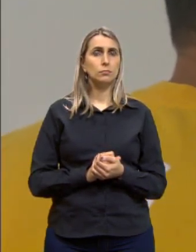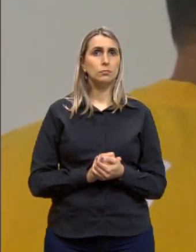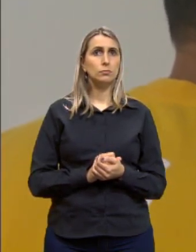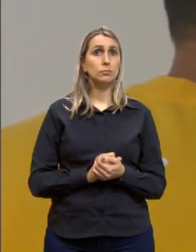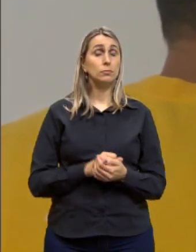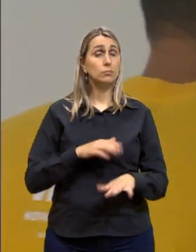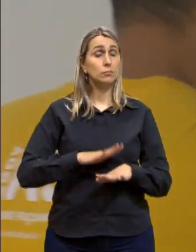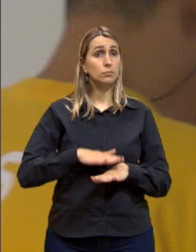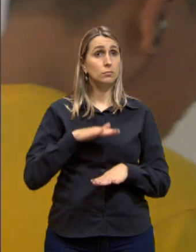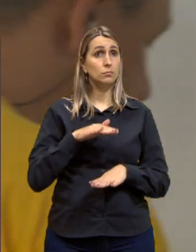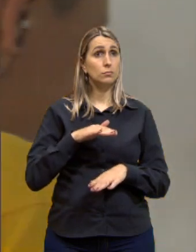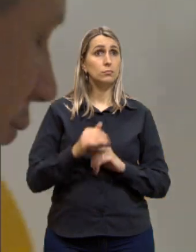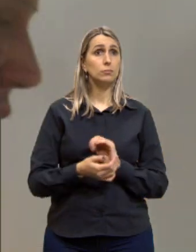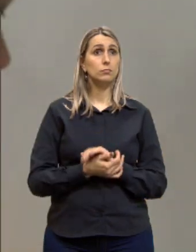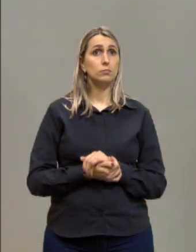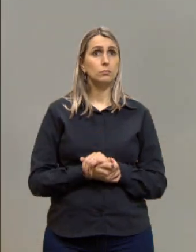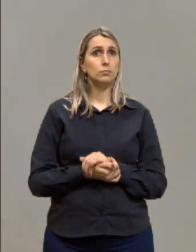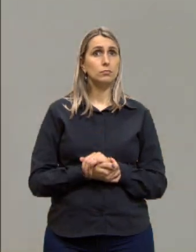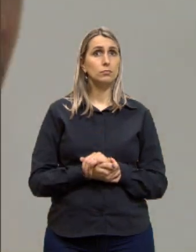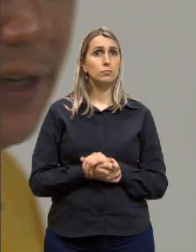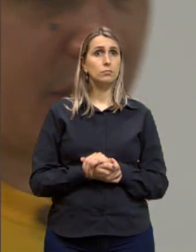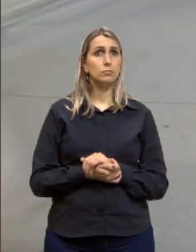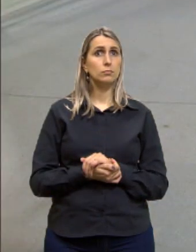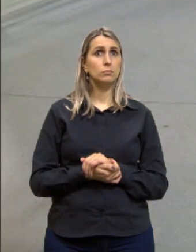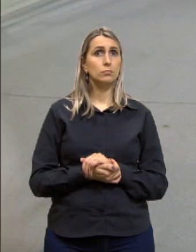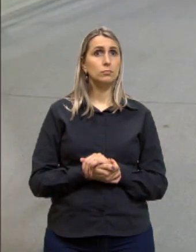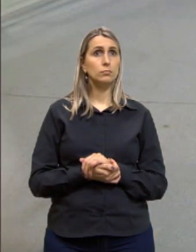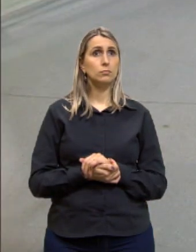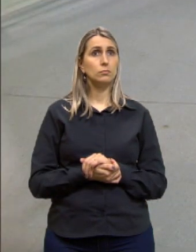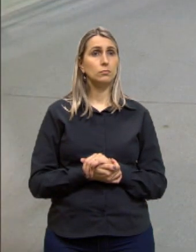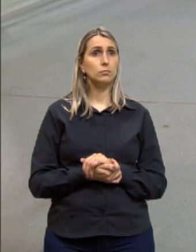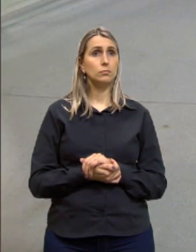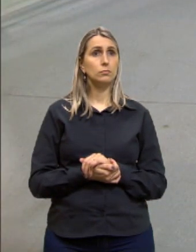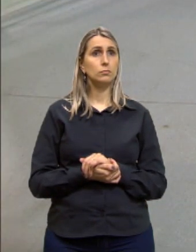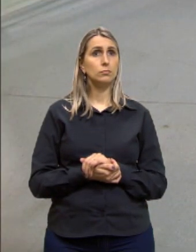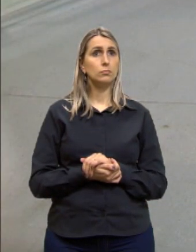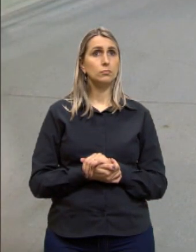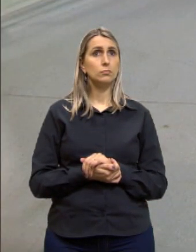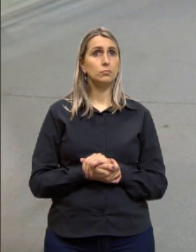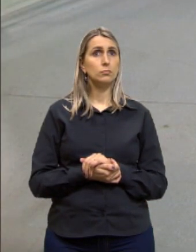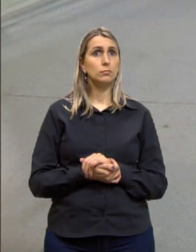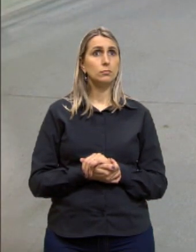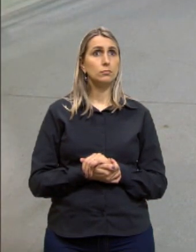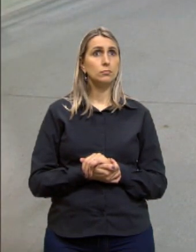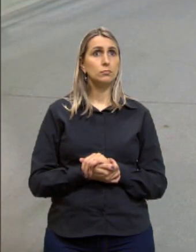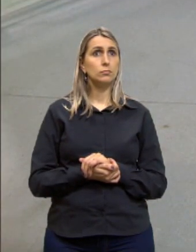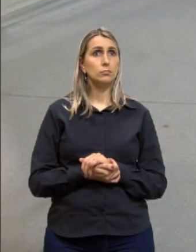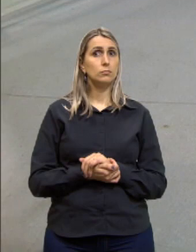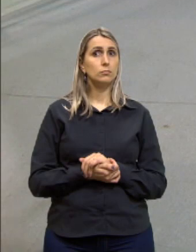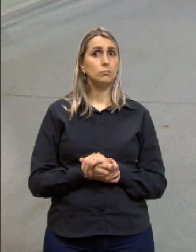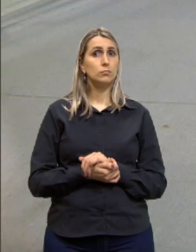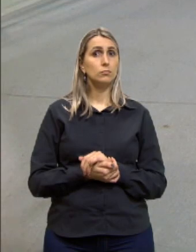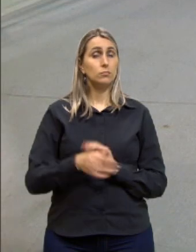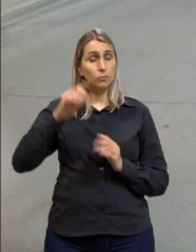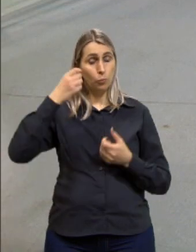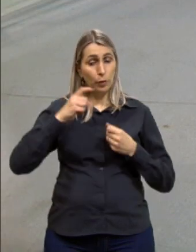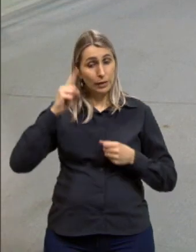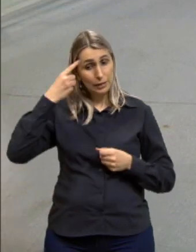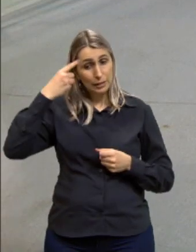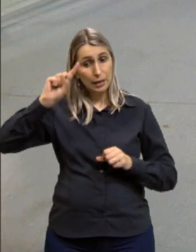Mais, vou colocar de cor diferente aqui, tá? Mais uma tese,